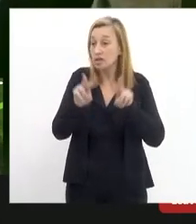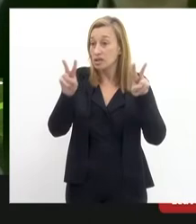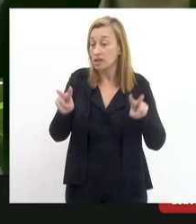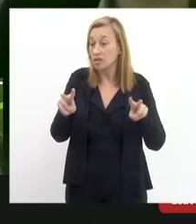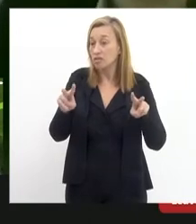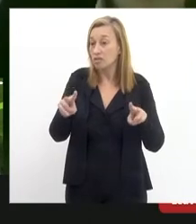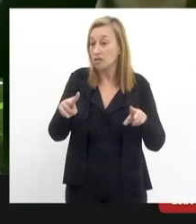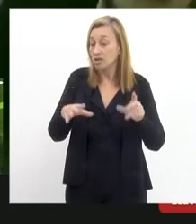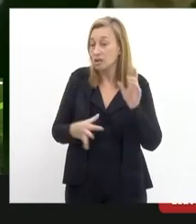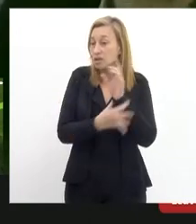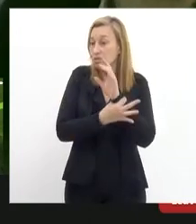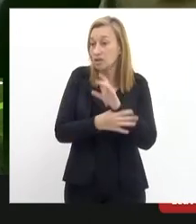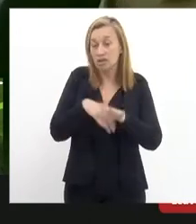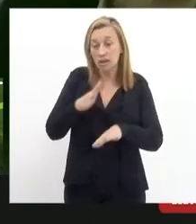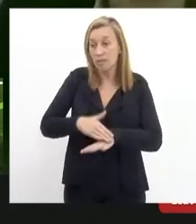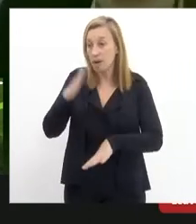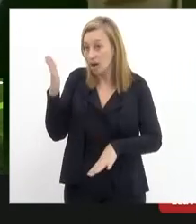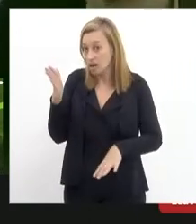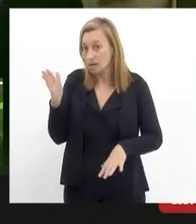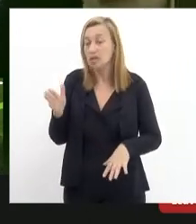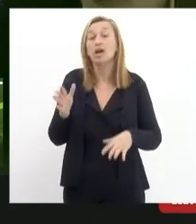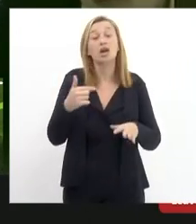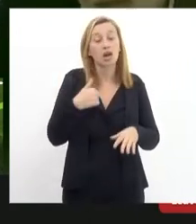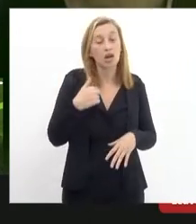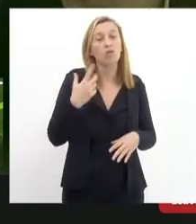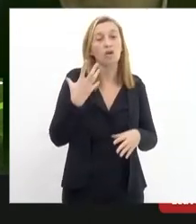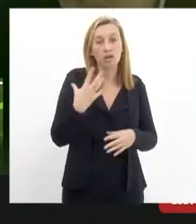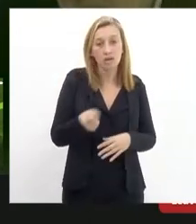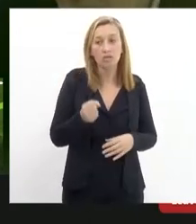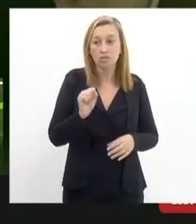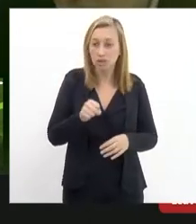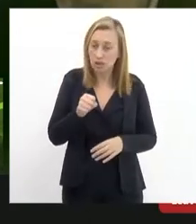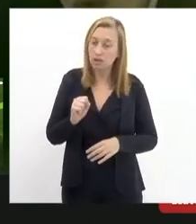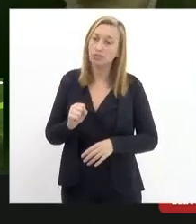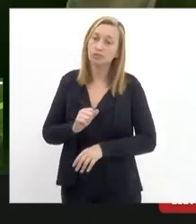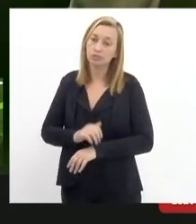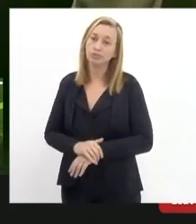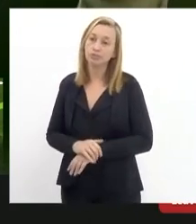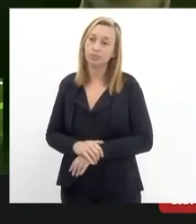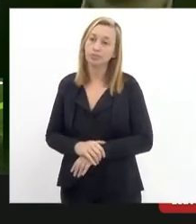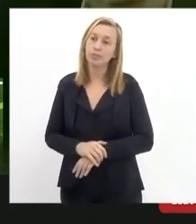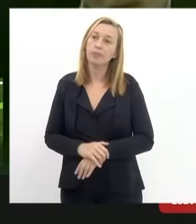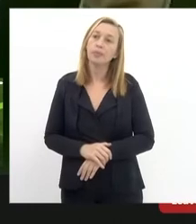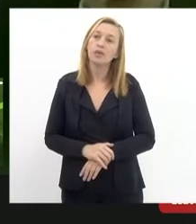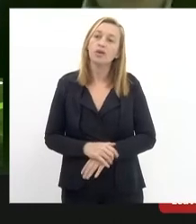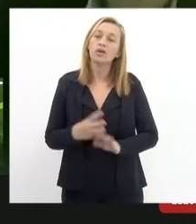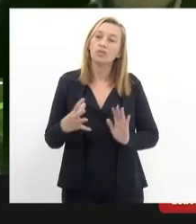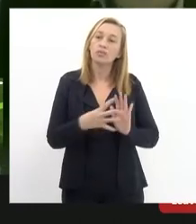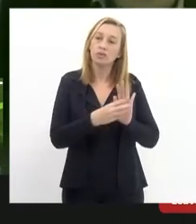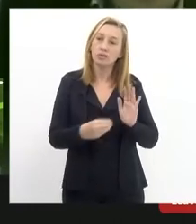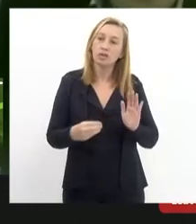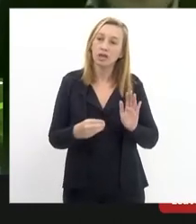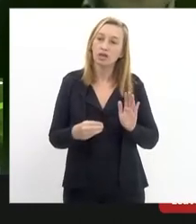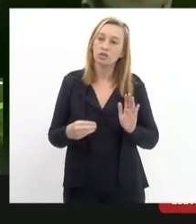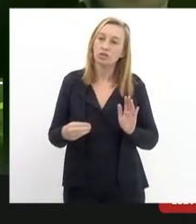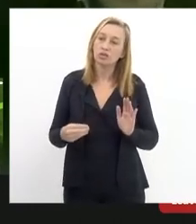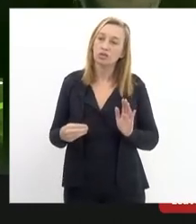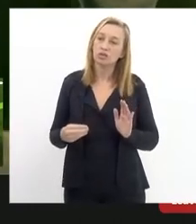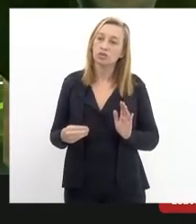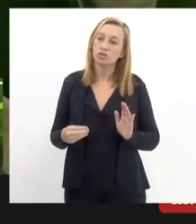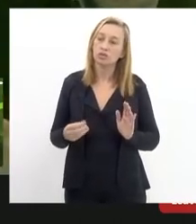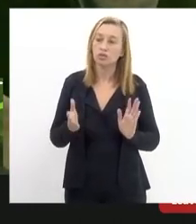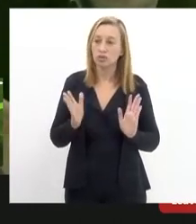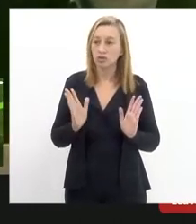agora é claro também sofre plenamente a favor plenamente a favor de modelo de retro com tudo aquilo